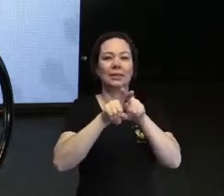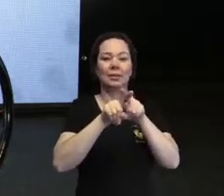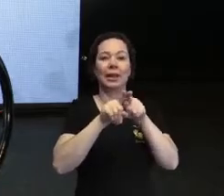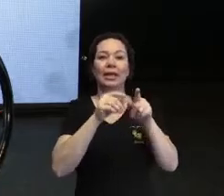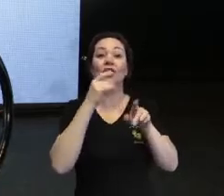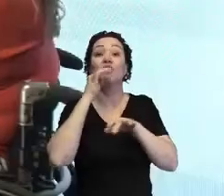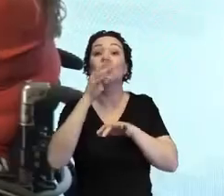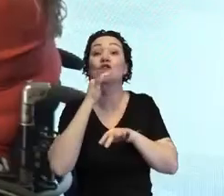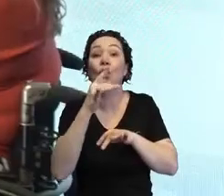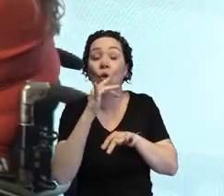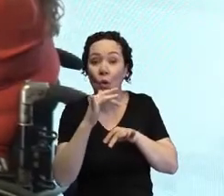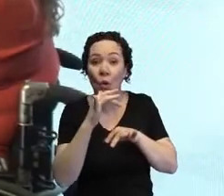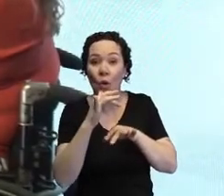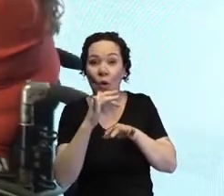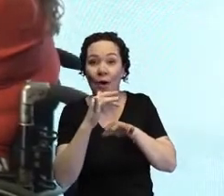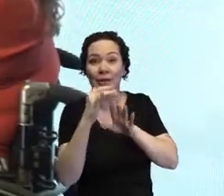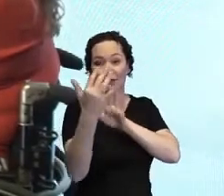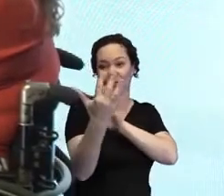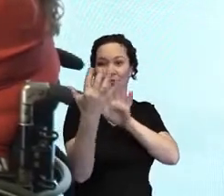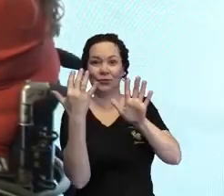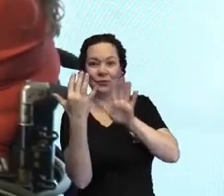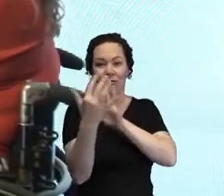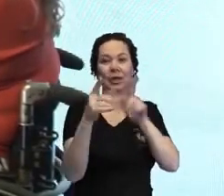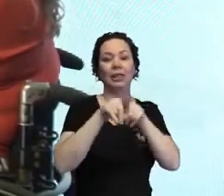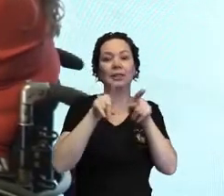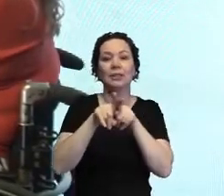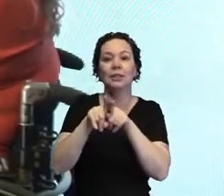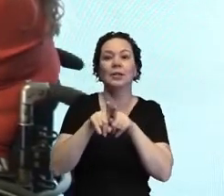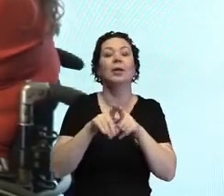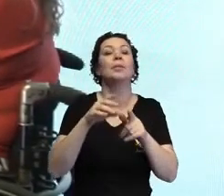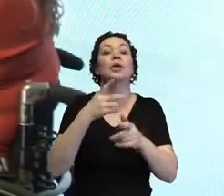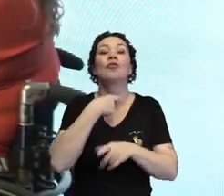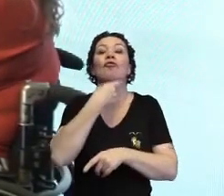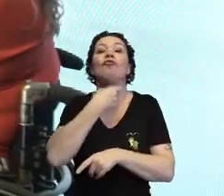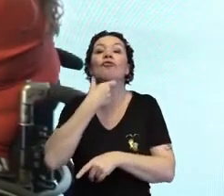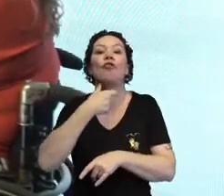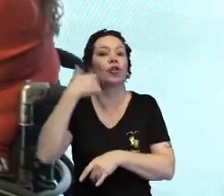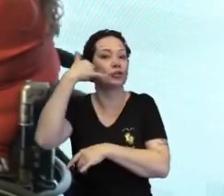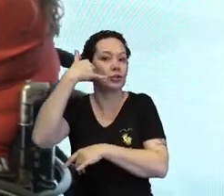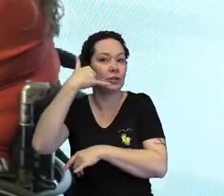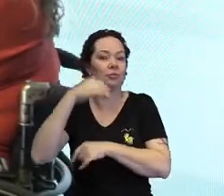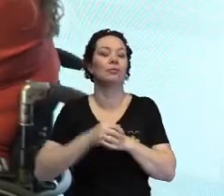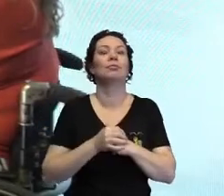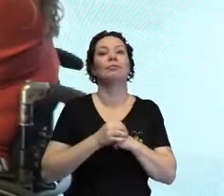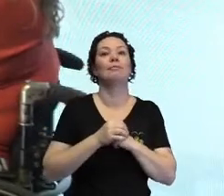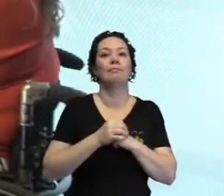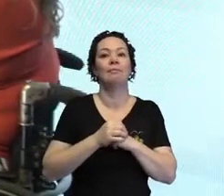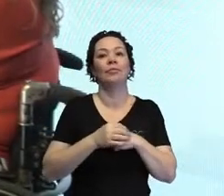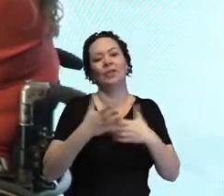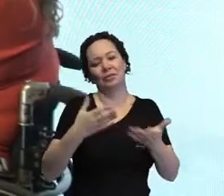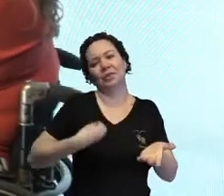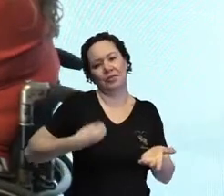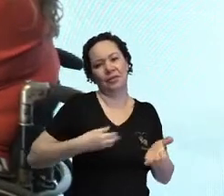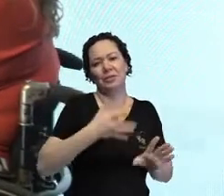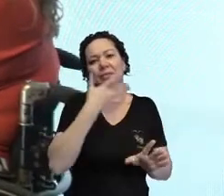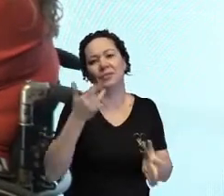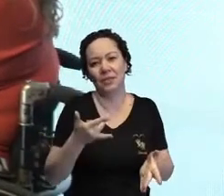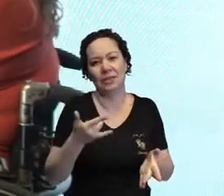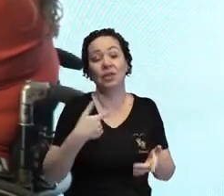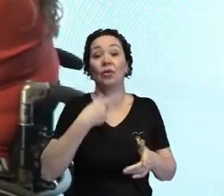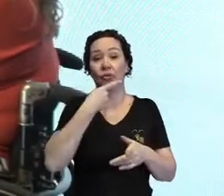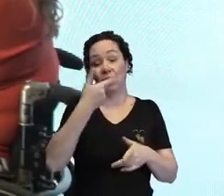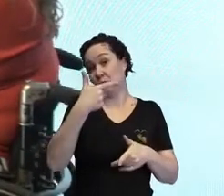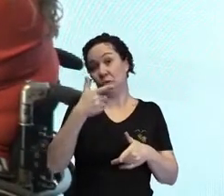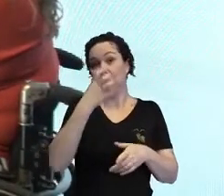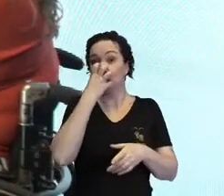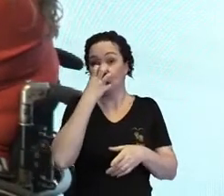de auxílio de voz do próprio celular. Então, a vida é muito mais fácil. E, eventualmente, eu falo que eu não tenho cão-guia,